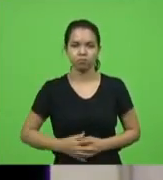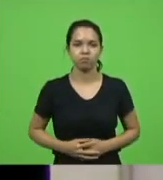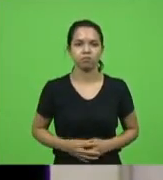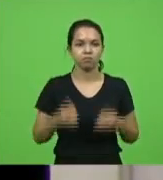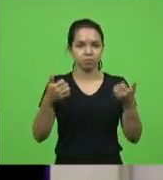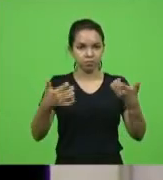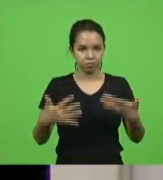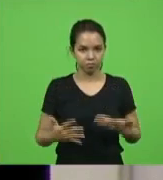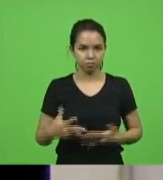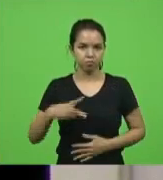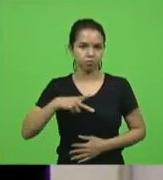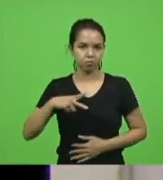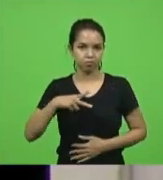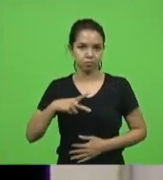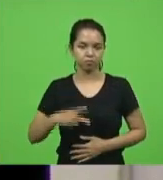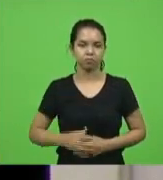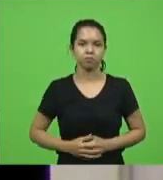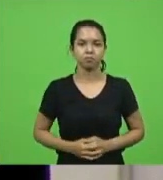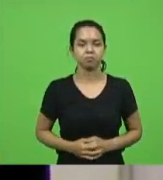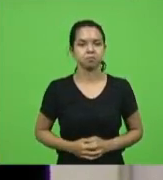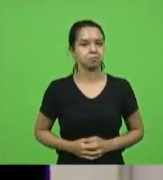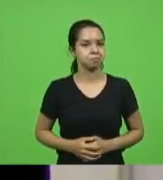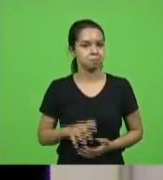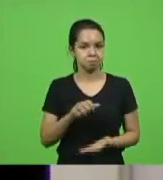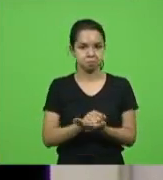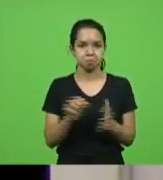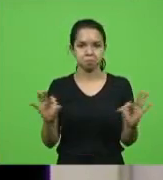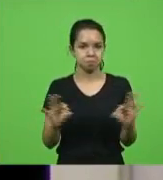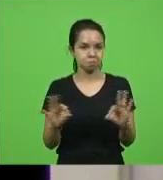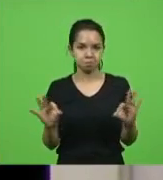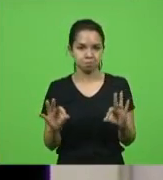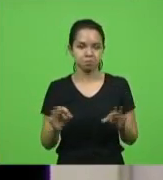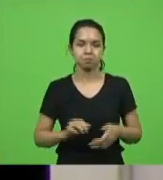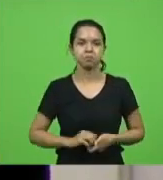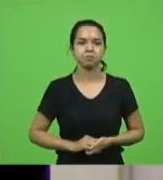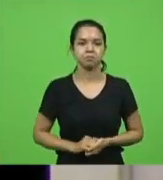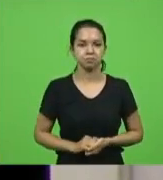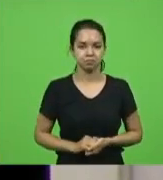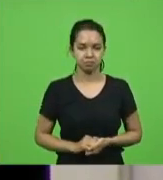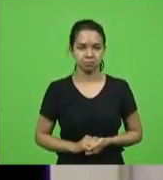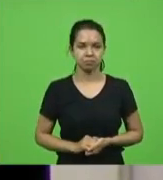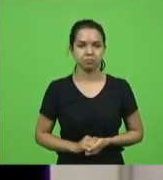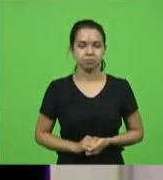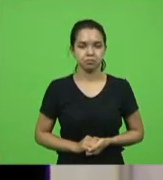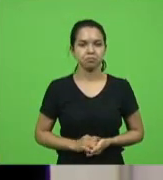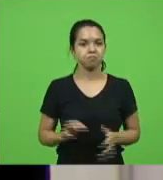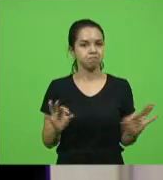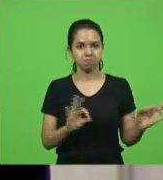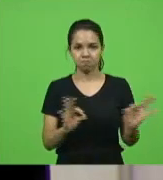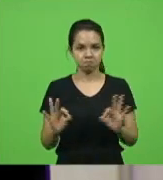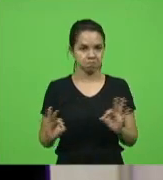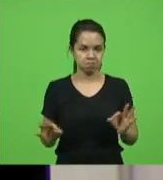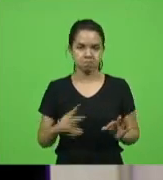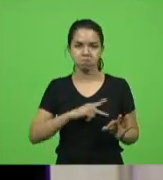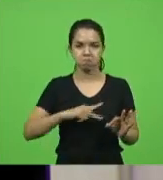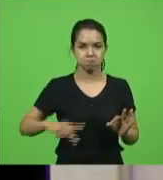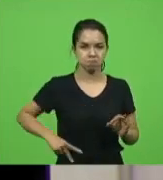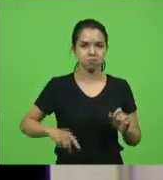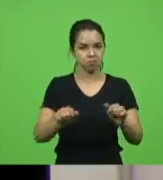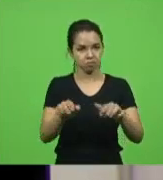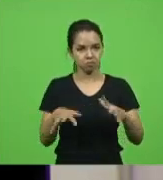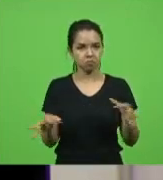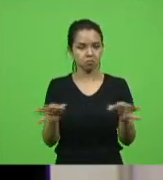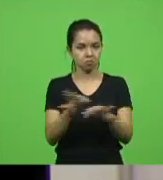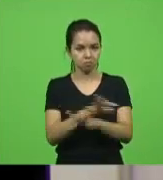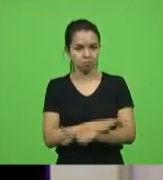Explicações pessoais, não houve oradores inscritos, nada mais havendo, senhor presidente, antes de encerrar, a